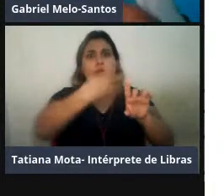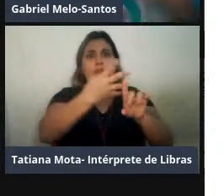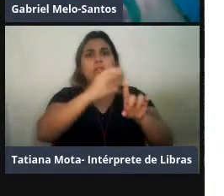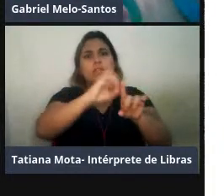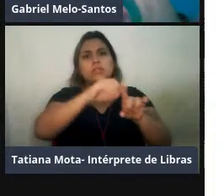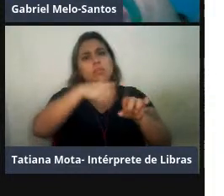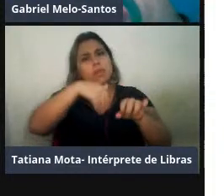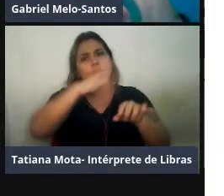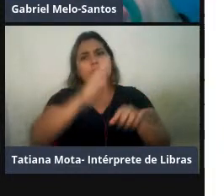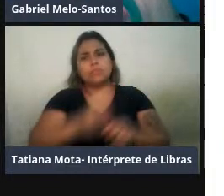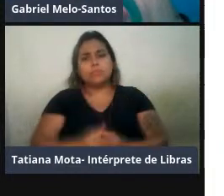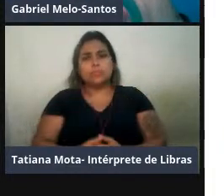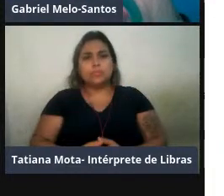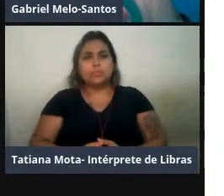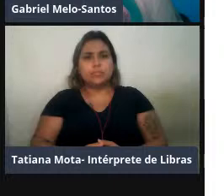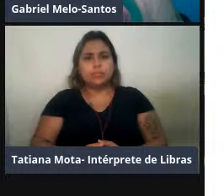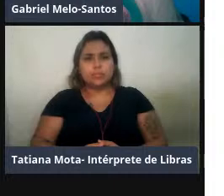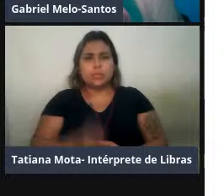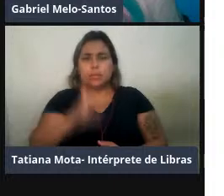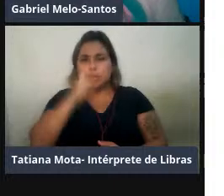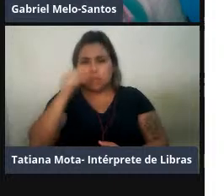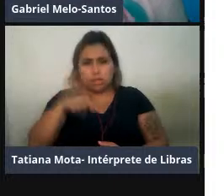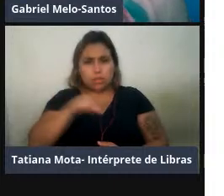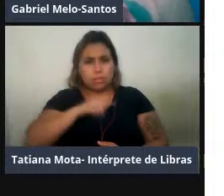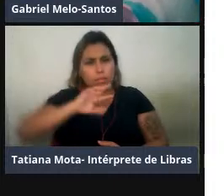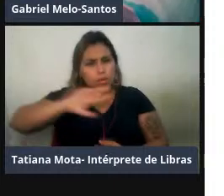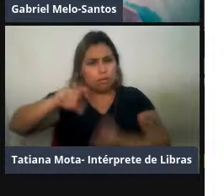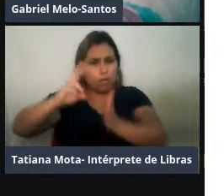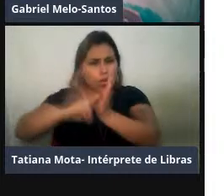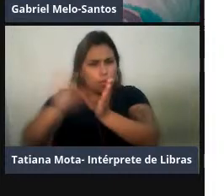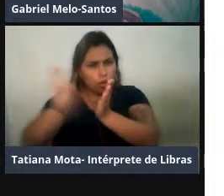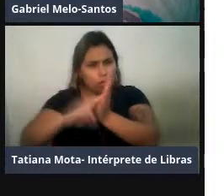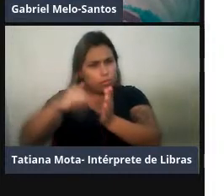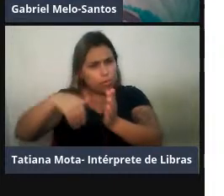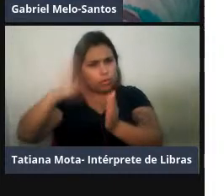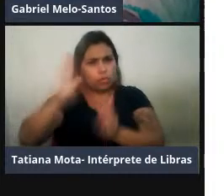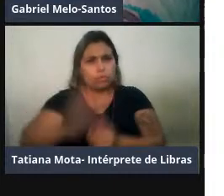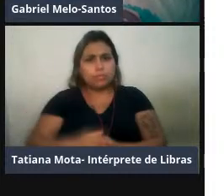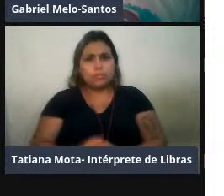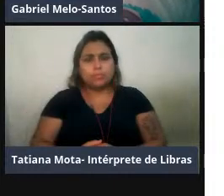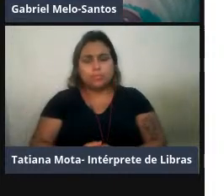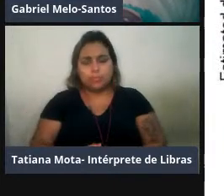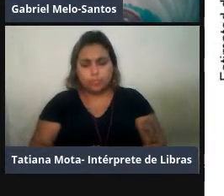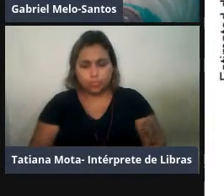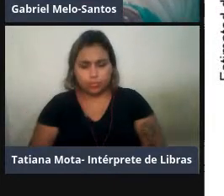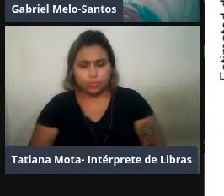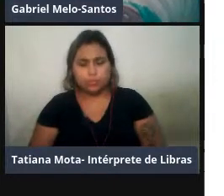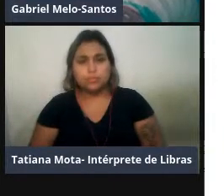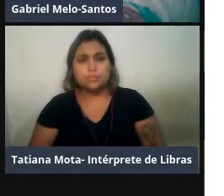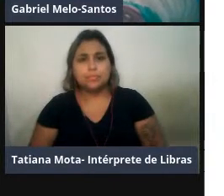A gente tivesse muitas mais palavras no português.